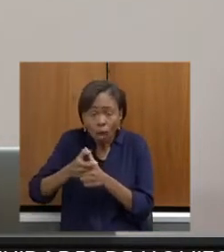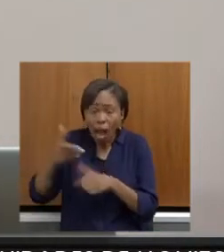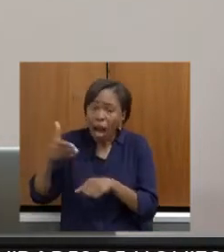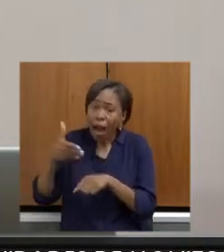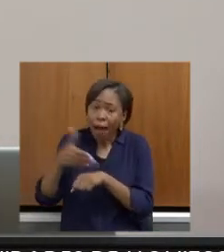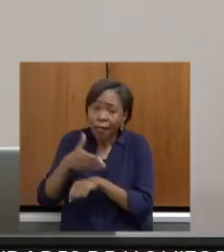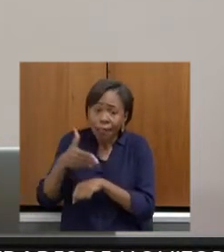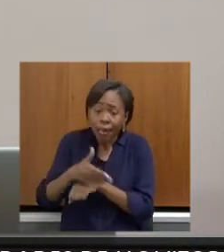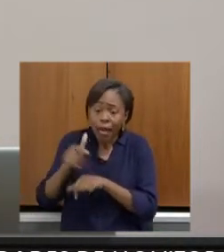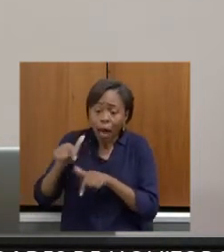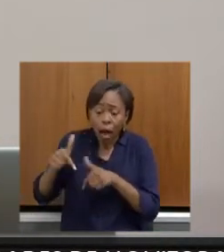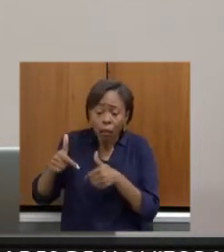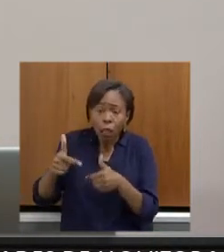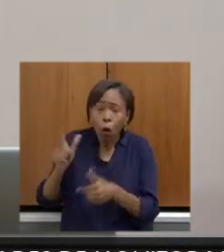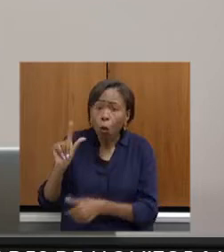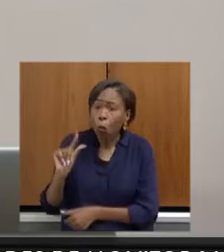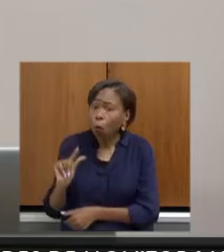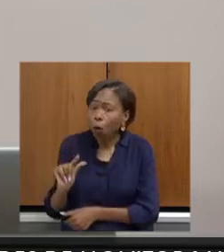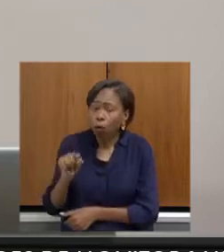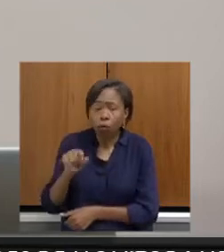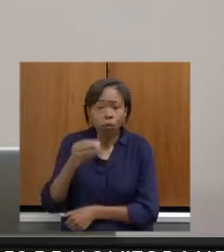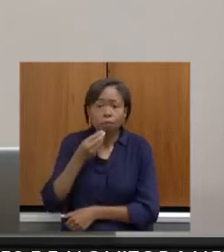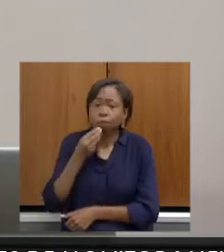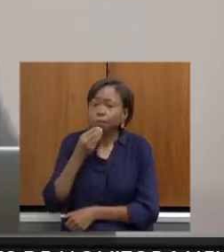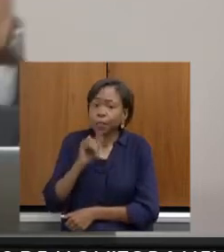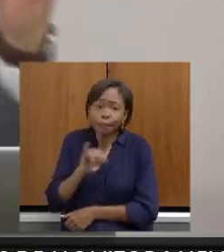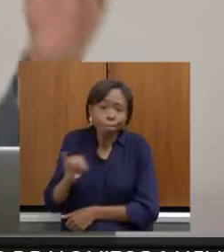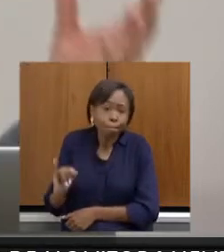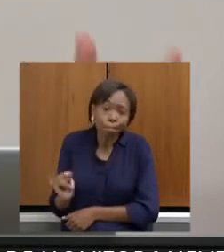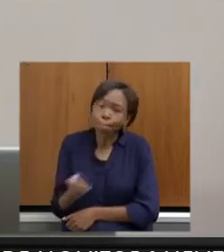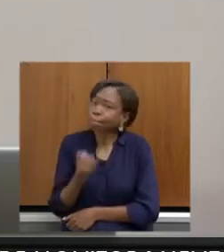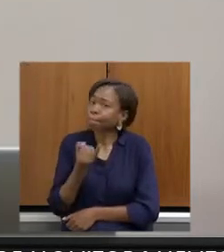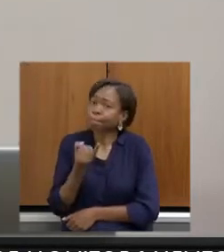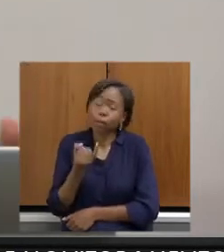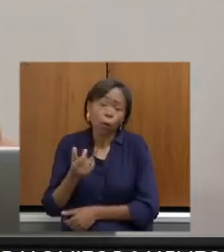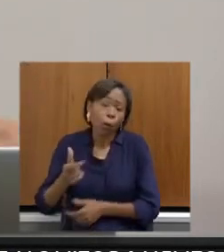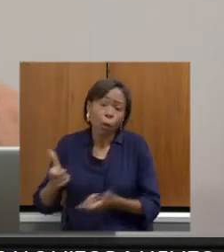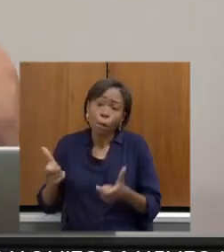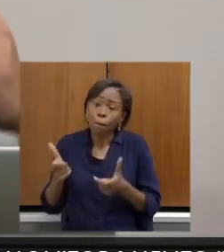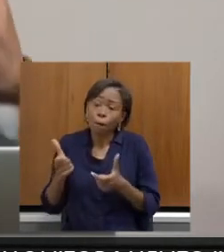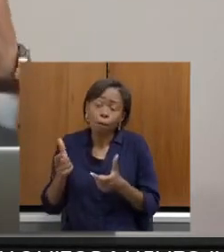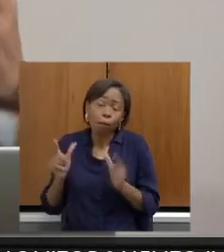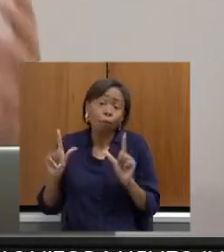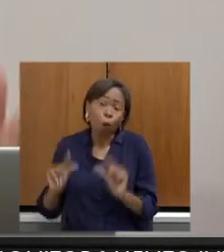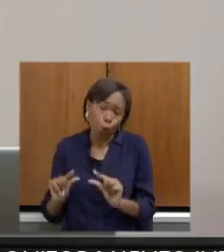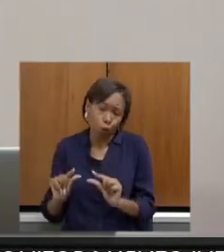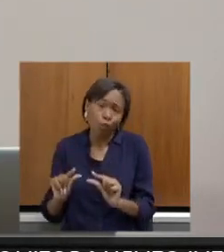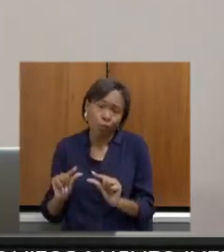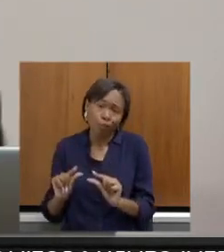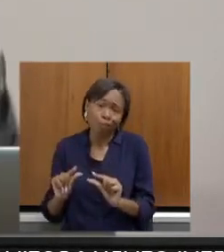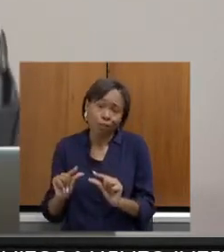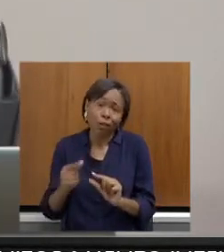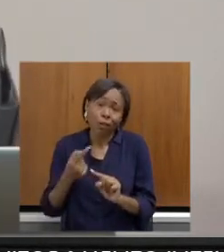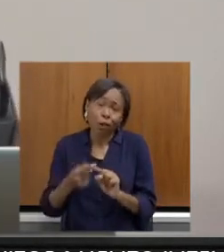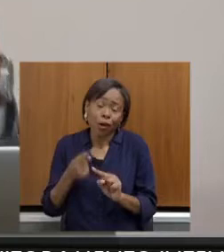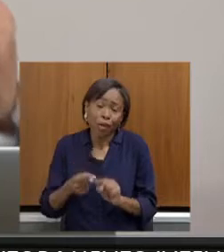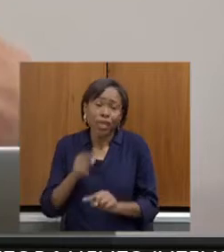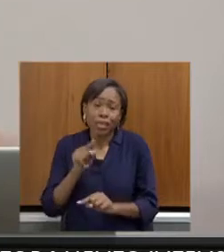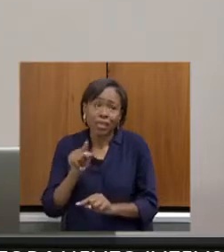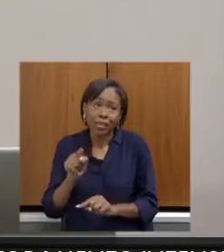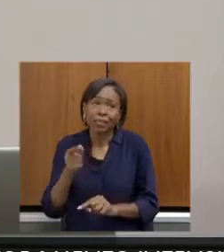ela vai ter muito menos oportunidades daquele perfil que foi traçado, da pessoa com escolaridade,